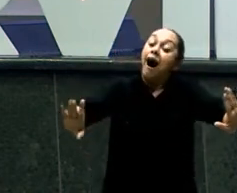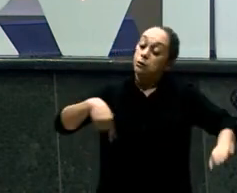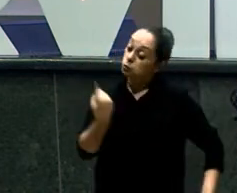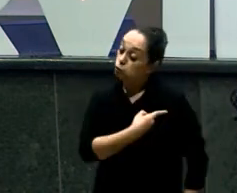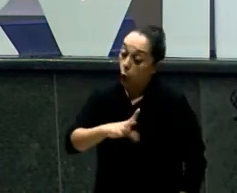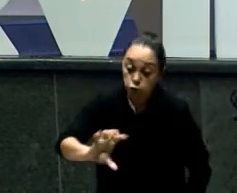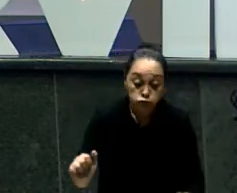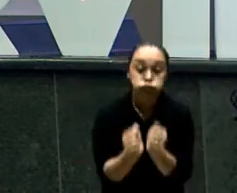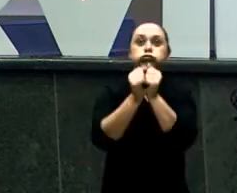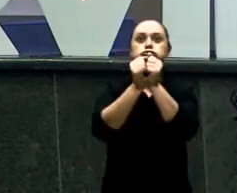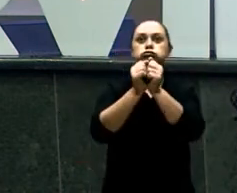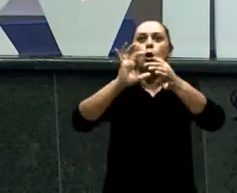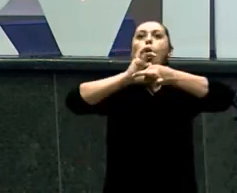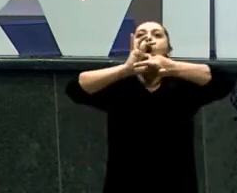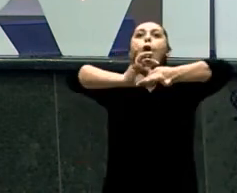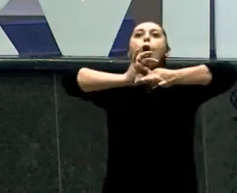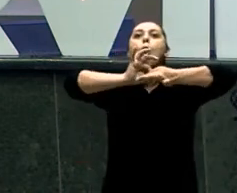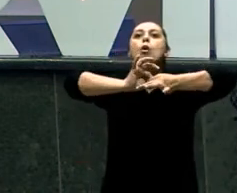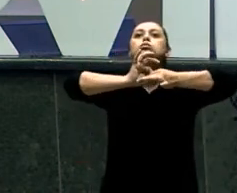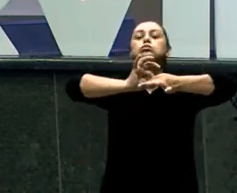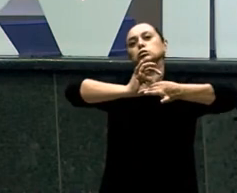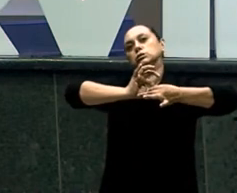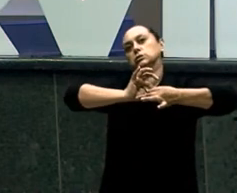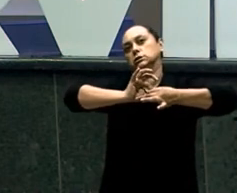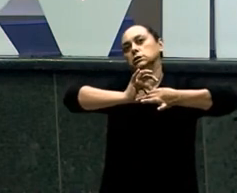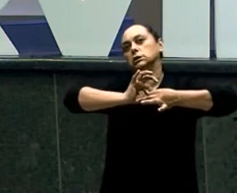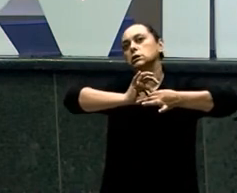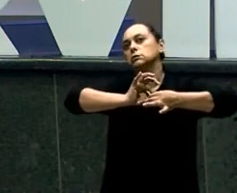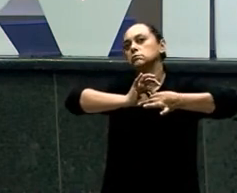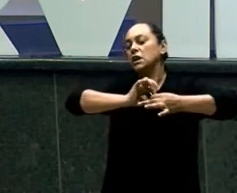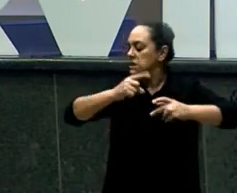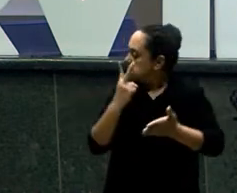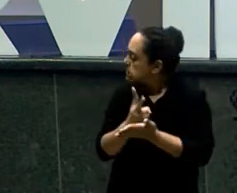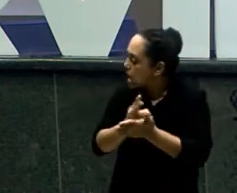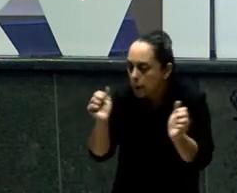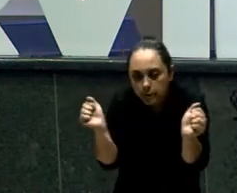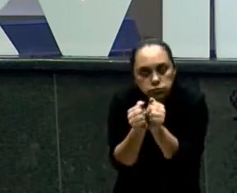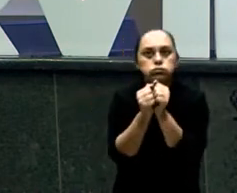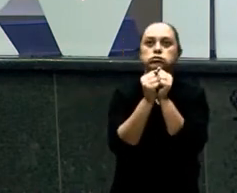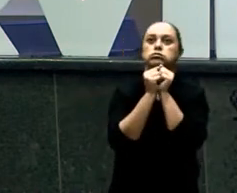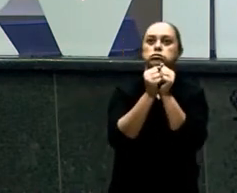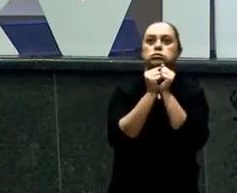Nós nos levantamos Como um grande exército Para defender Os nossos irmãos